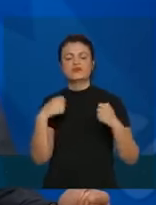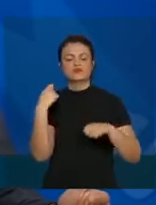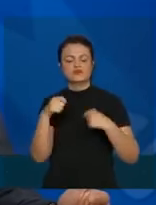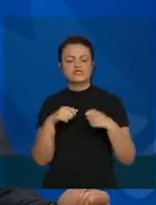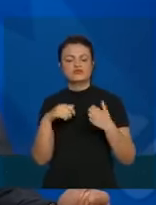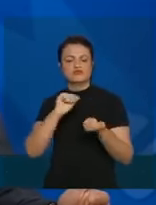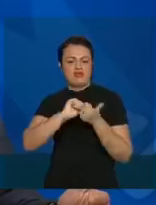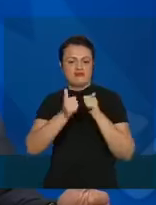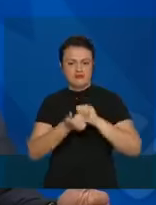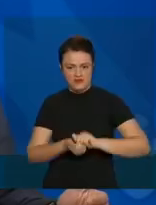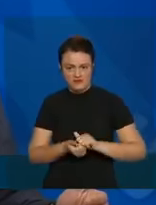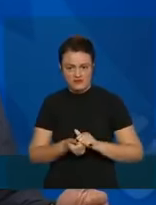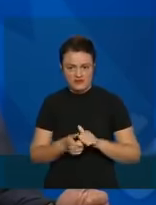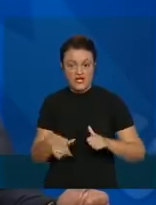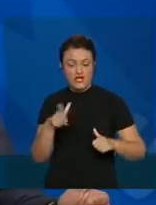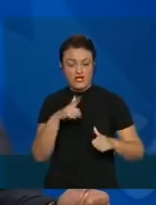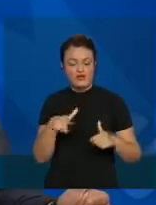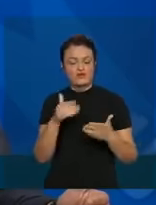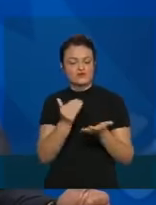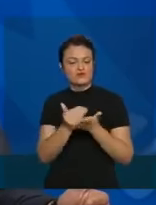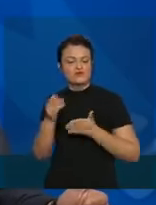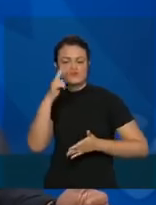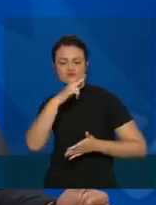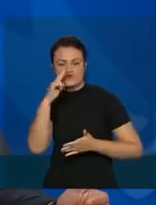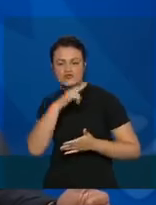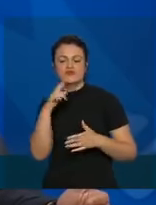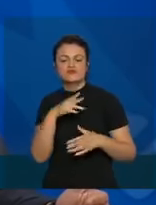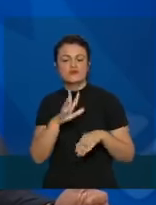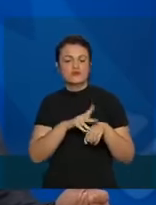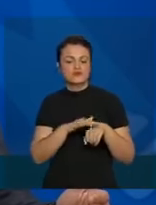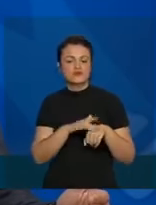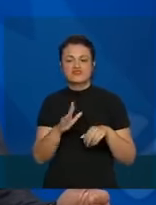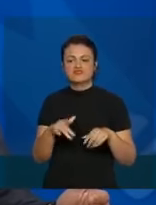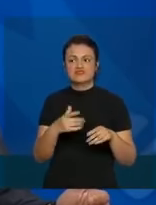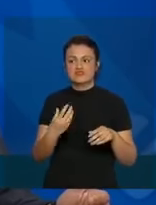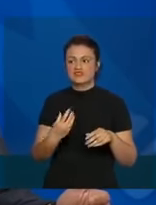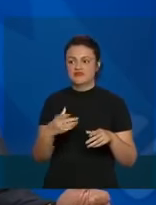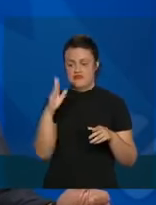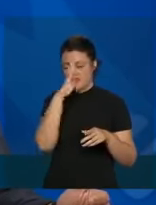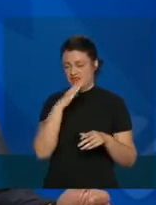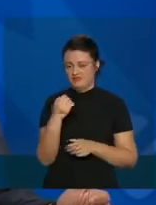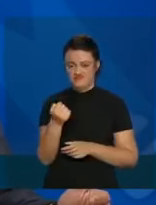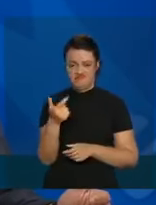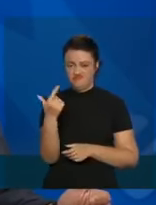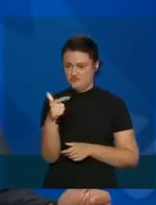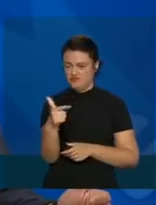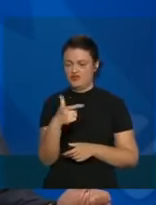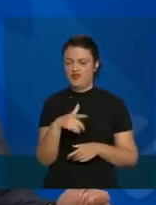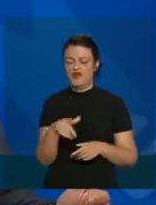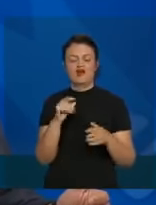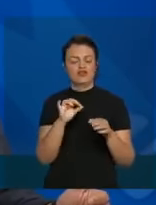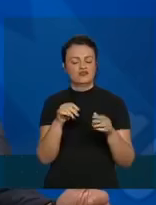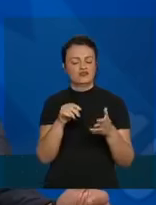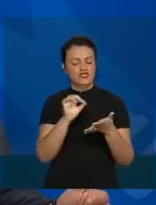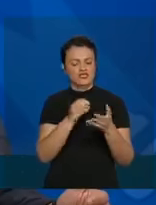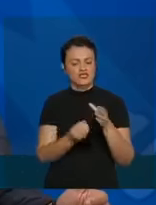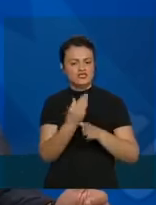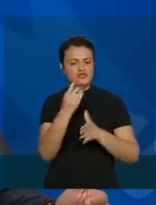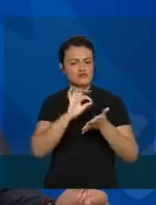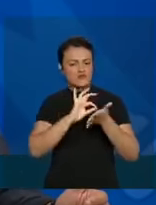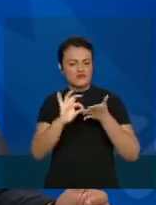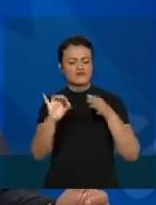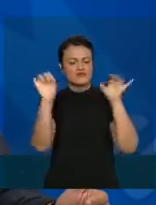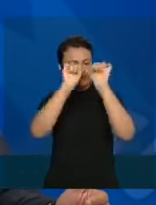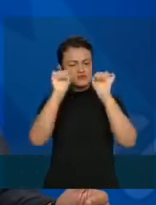ser adaptados. Nós entramos na emergência, como a doença não existia no Brasil. Criamos uma ficha, criamos um sistema